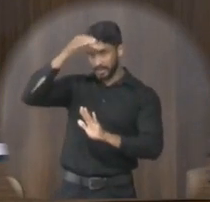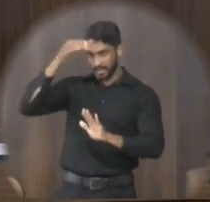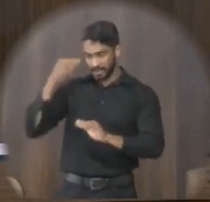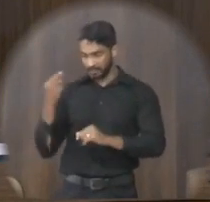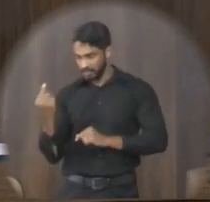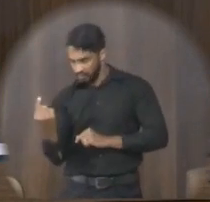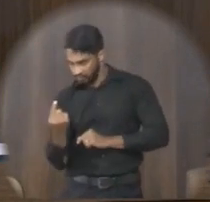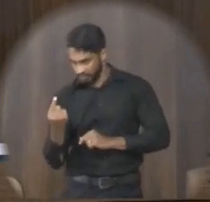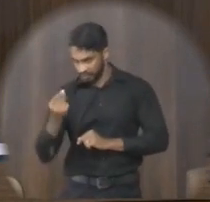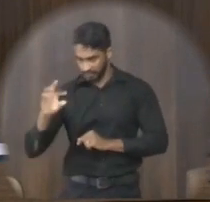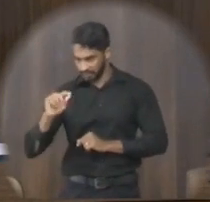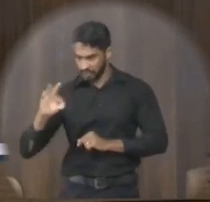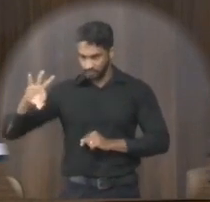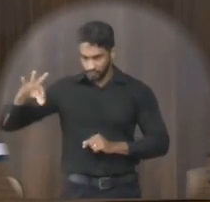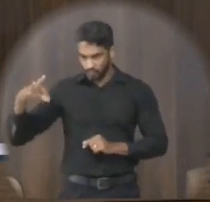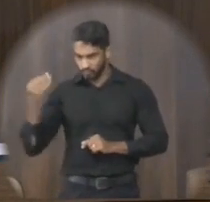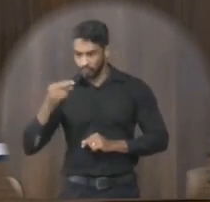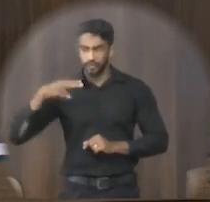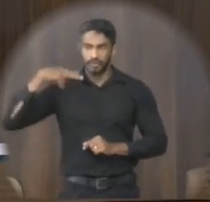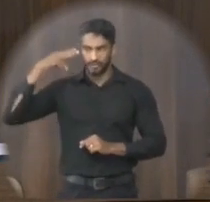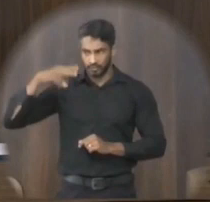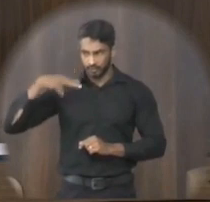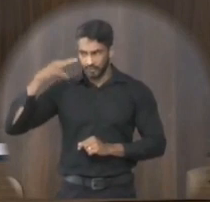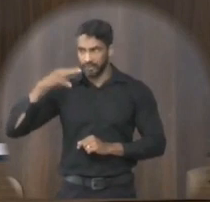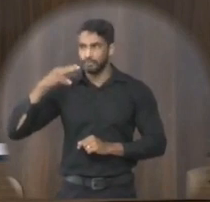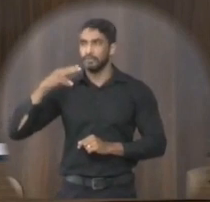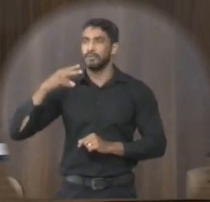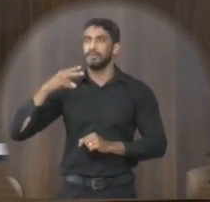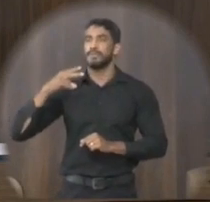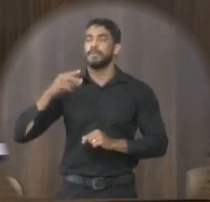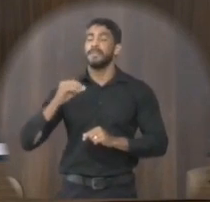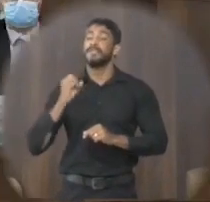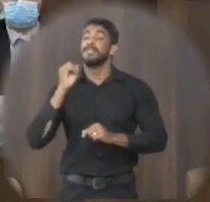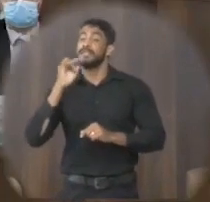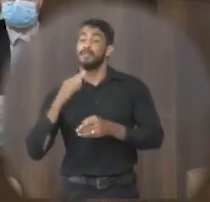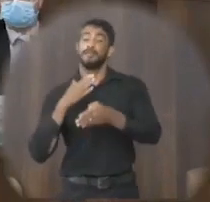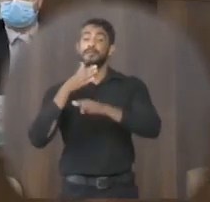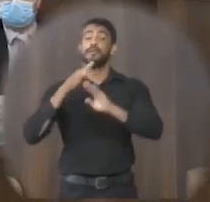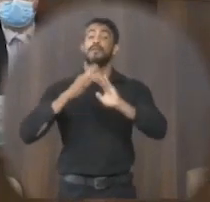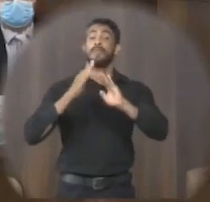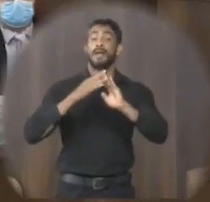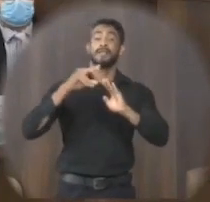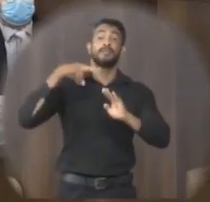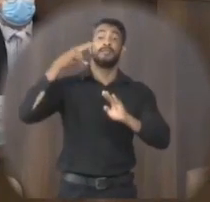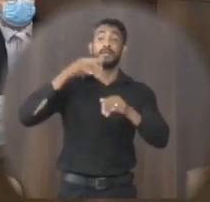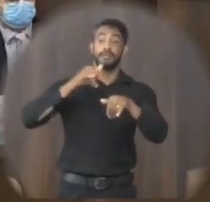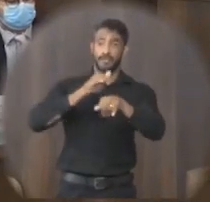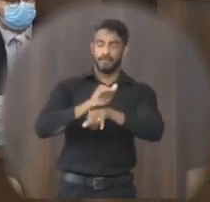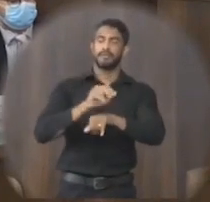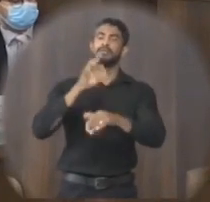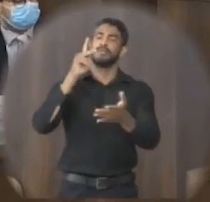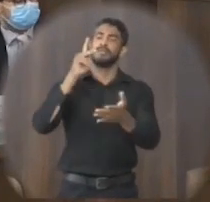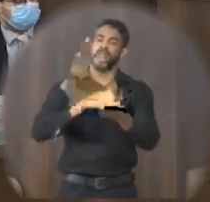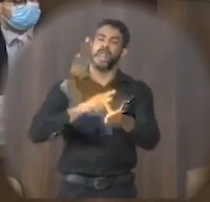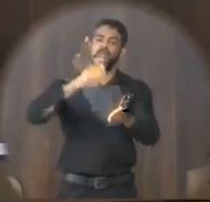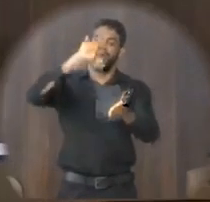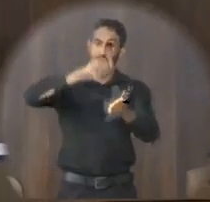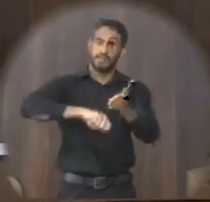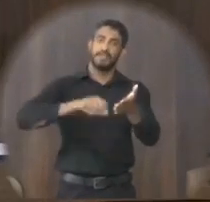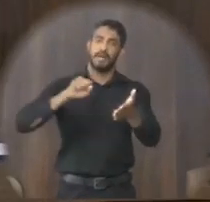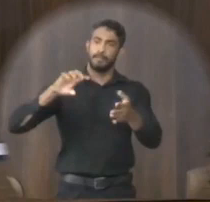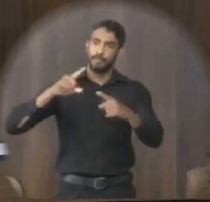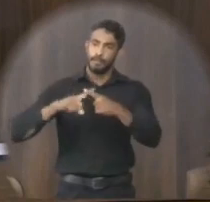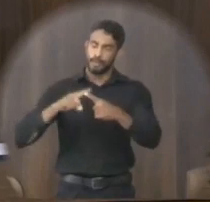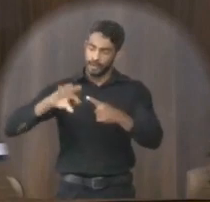sozinho falei que todos os vereadores até os ausentes se a gente for nas casas deles onde eles estiverem eu tenho certeza que eles vão assinar que